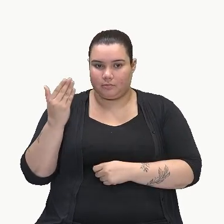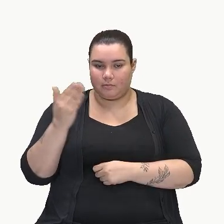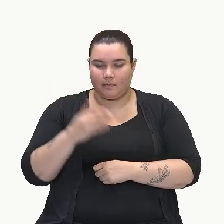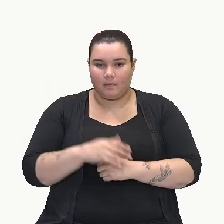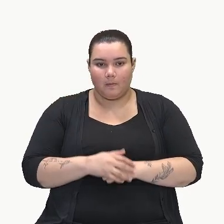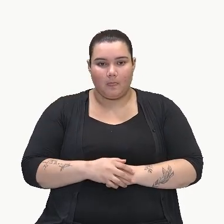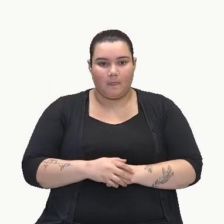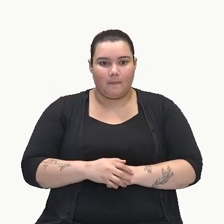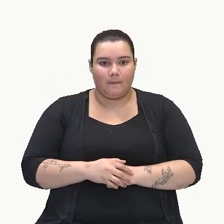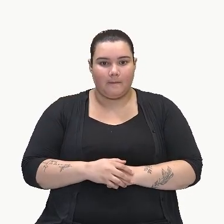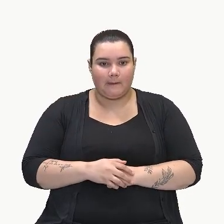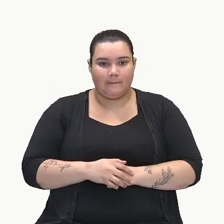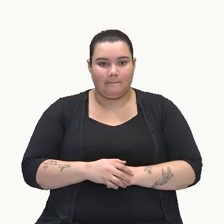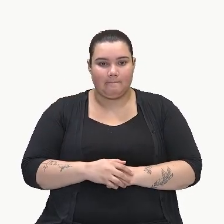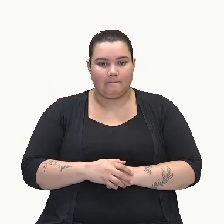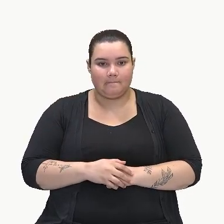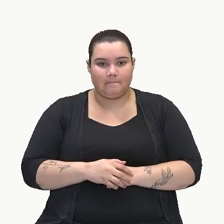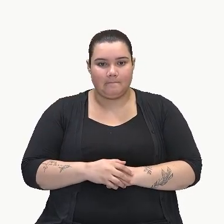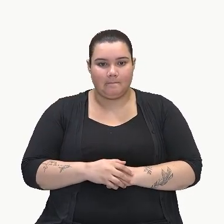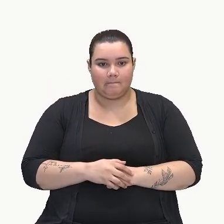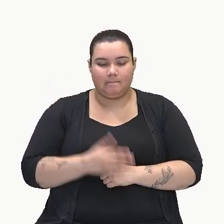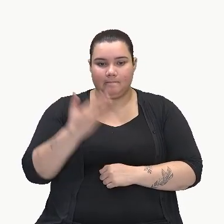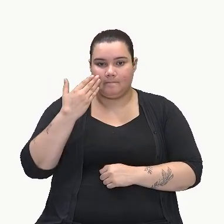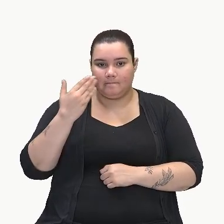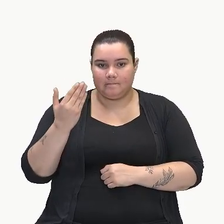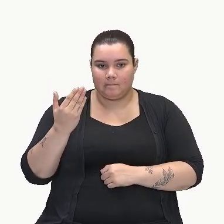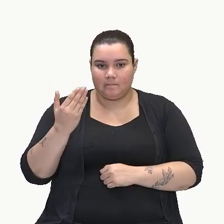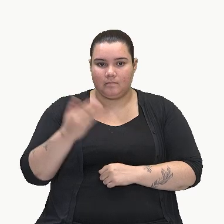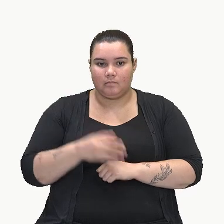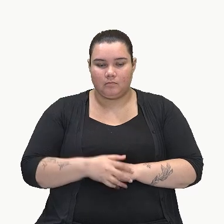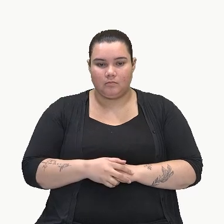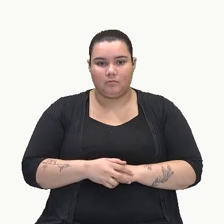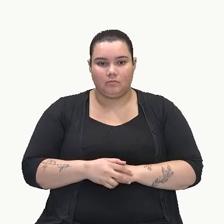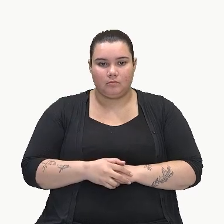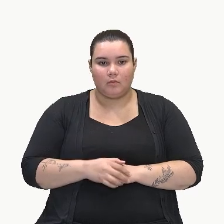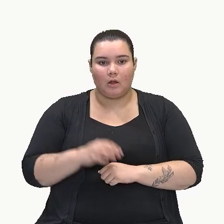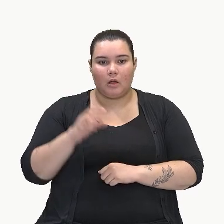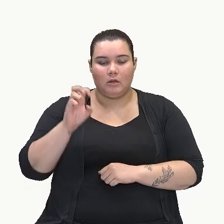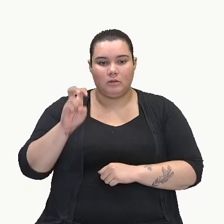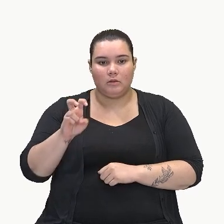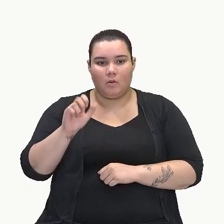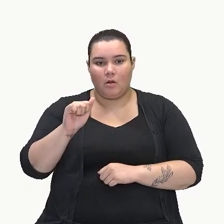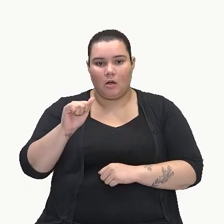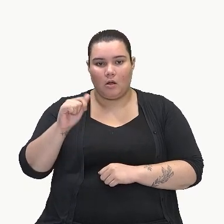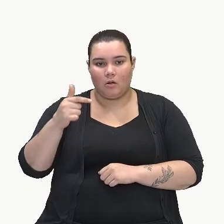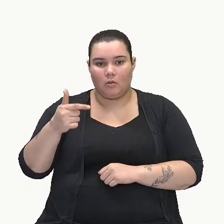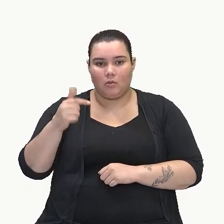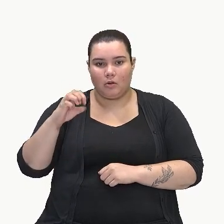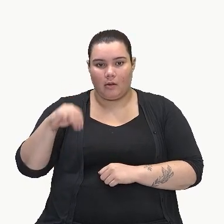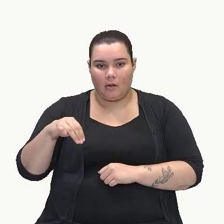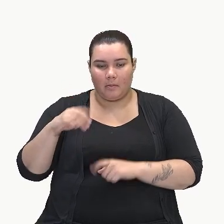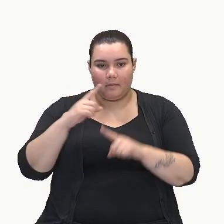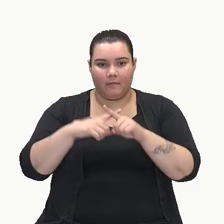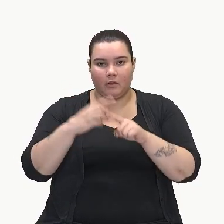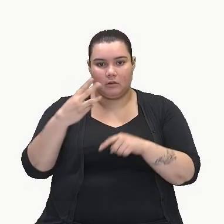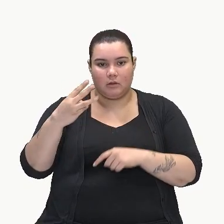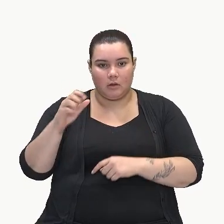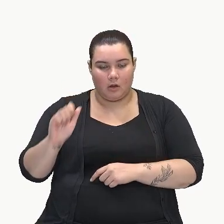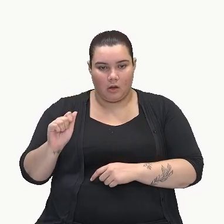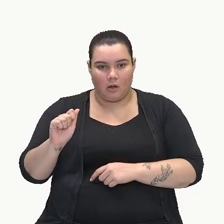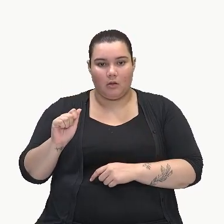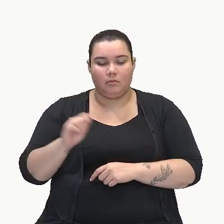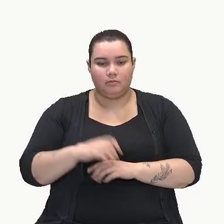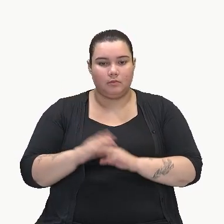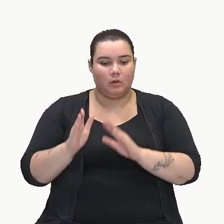primeiro, aqui, ó. Multiplicando somente pelo 3a e multiplicando pelo